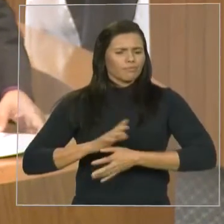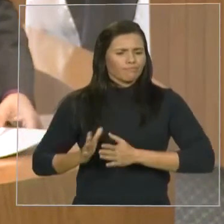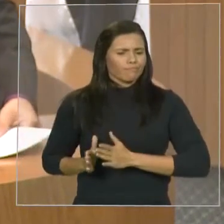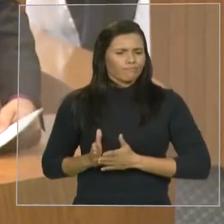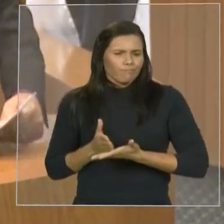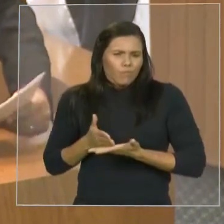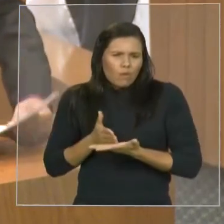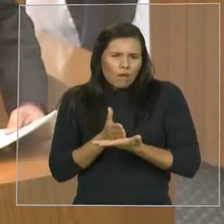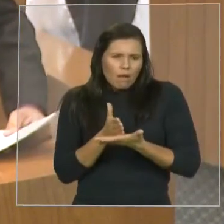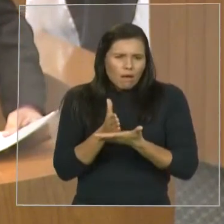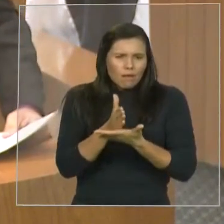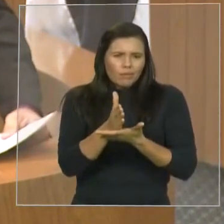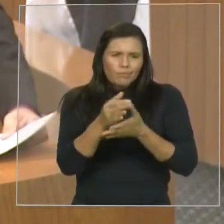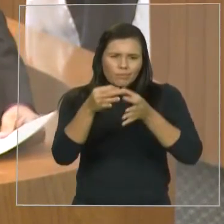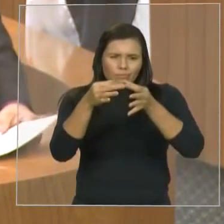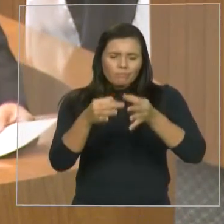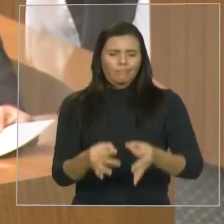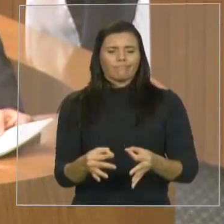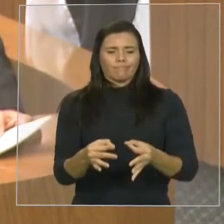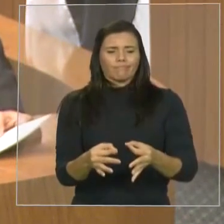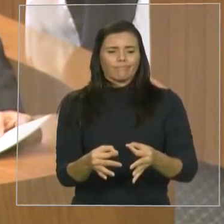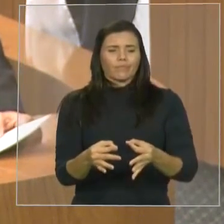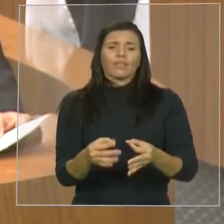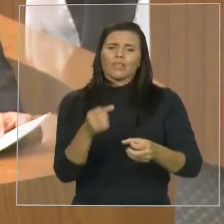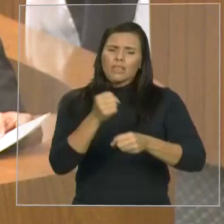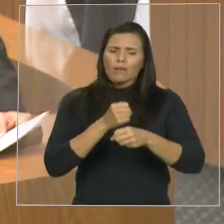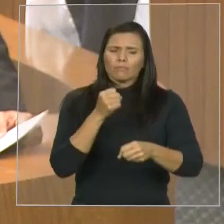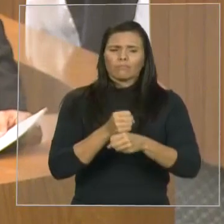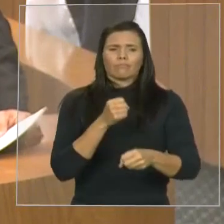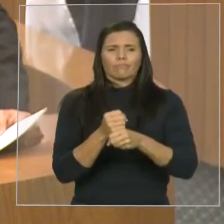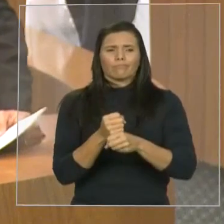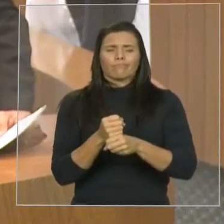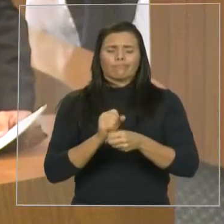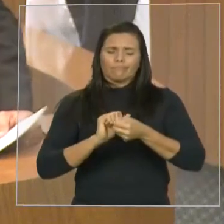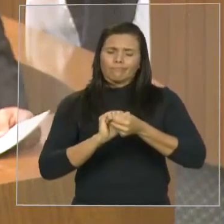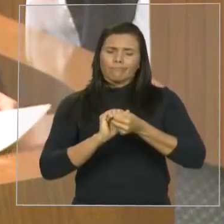consolidação desta universidade, que é o sonho de toda a nossa região. Obrigado.